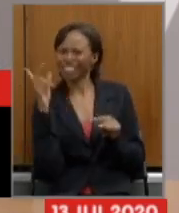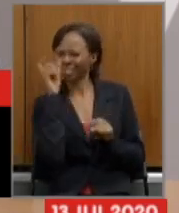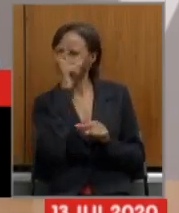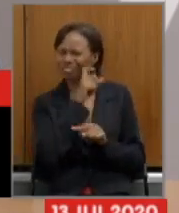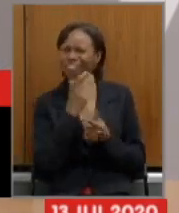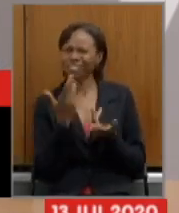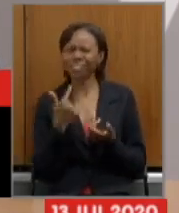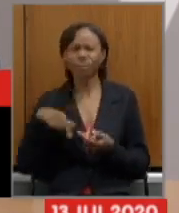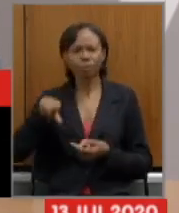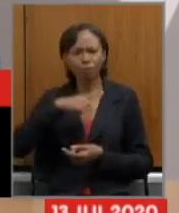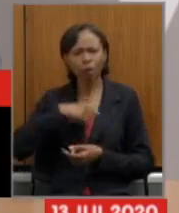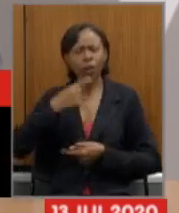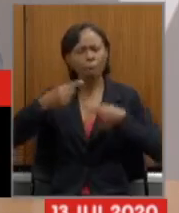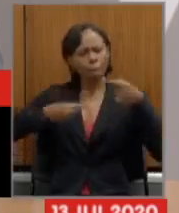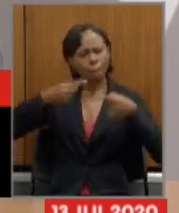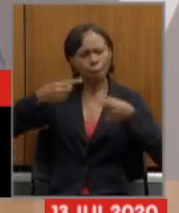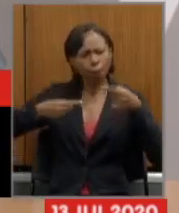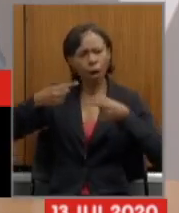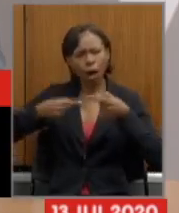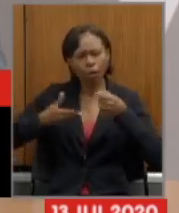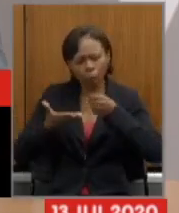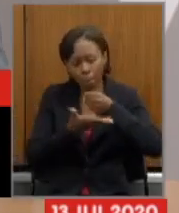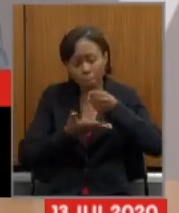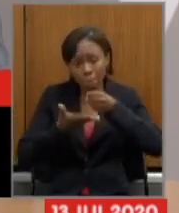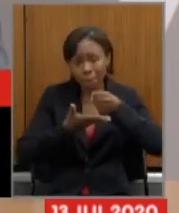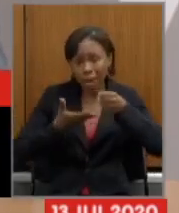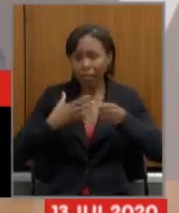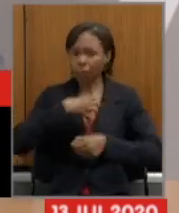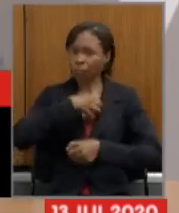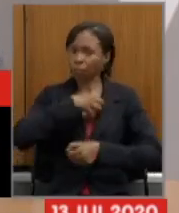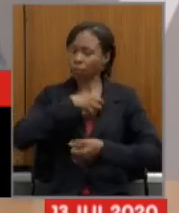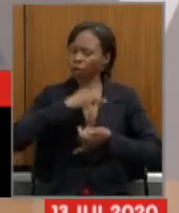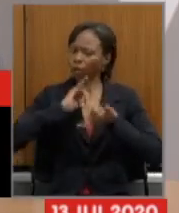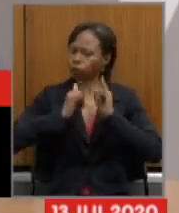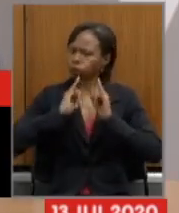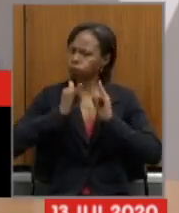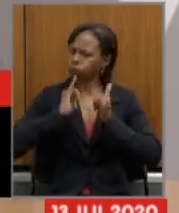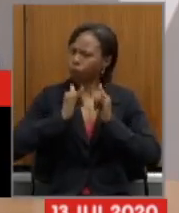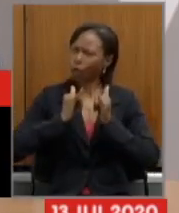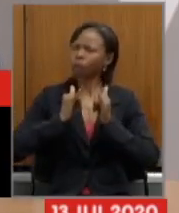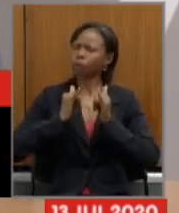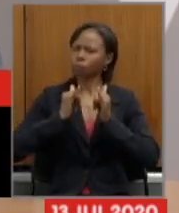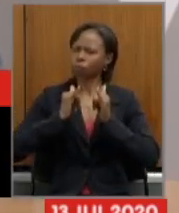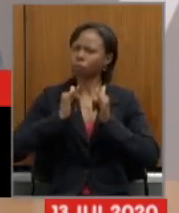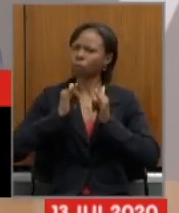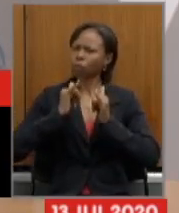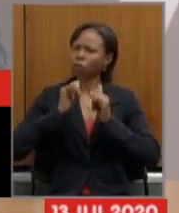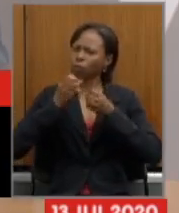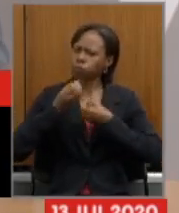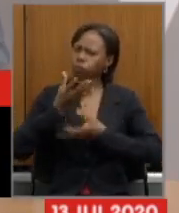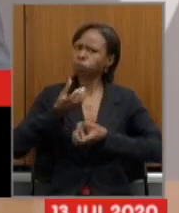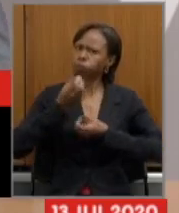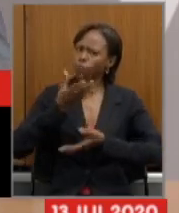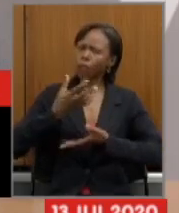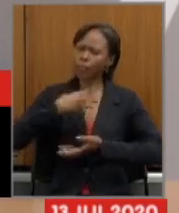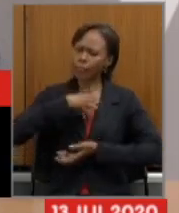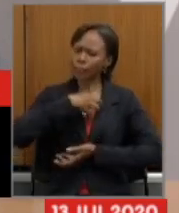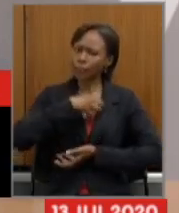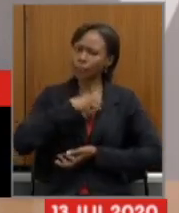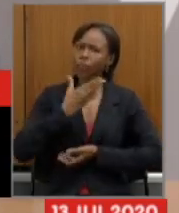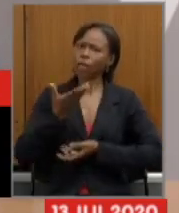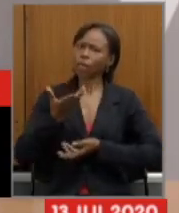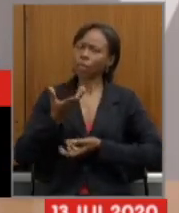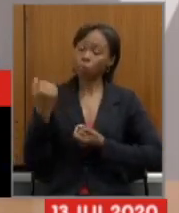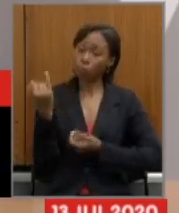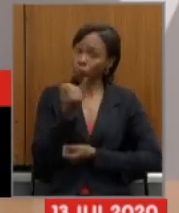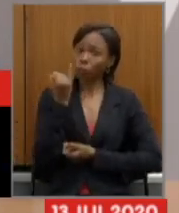é importante que os nossos debates sejam ancorados nos dados é importante que os nossos debates sejam ancorados nas questões científicas nas questões